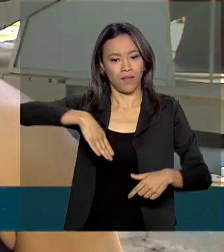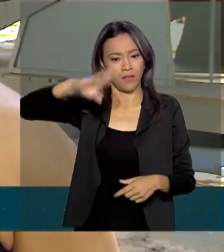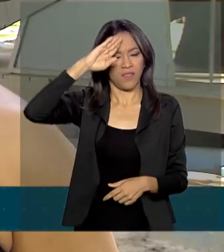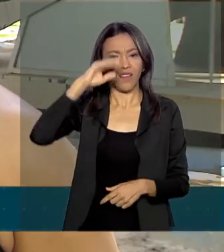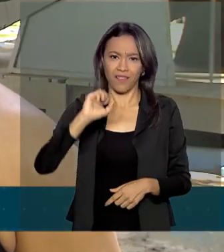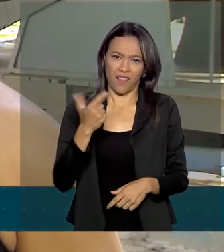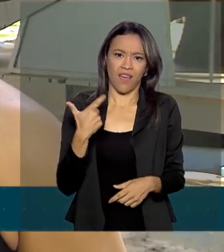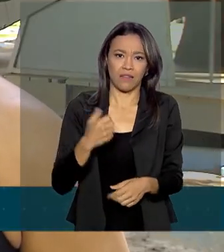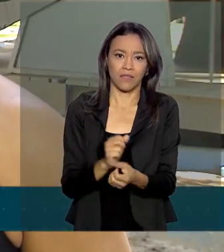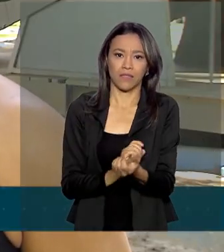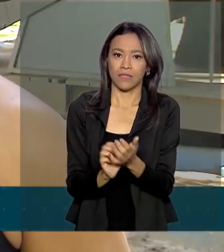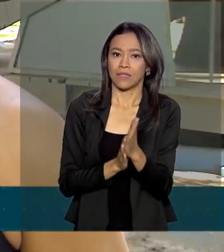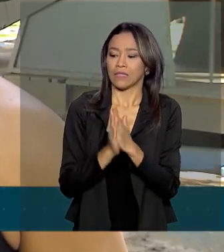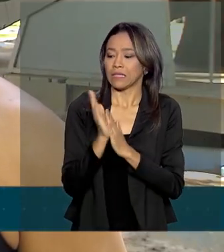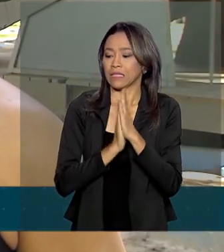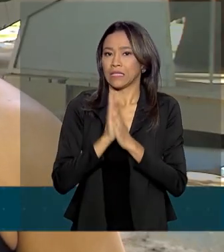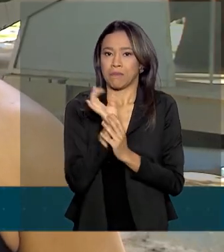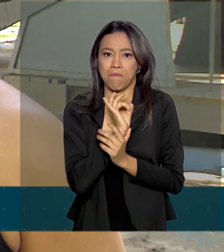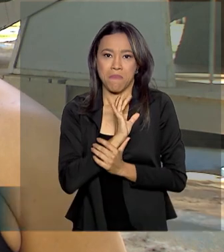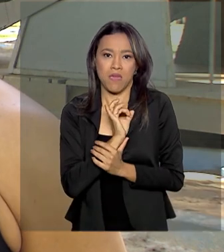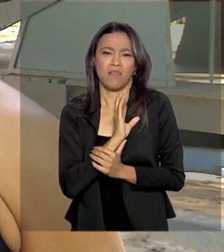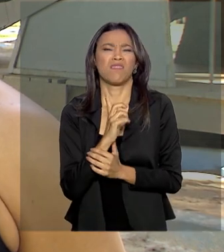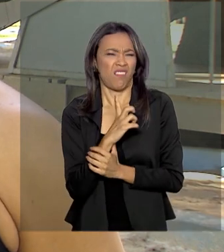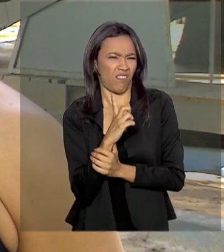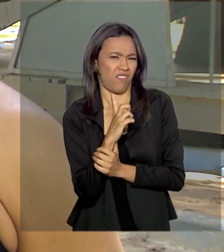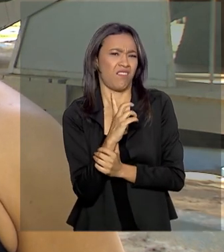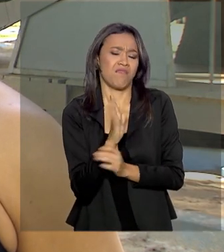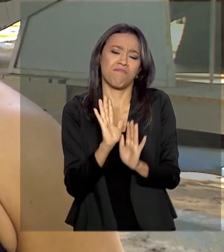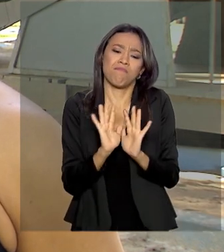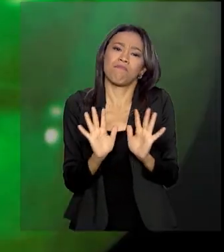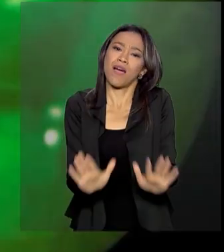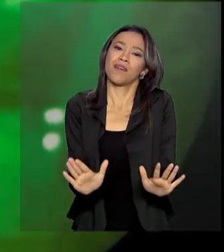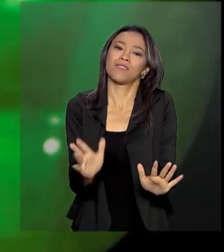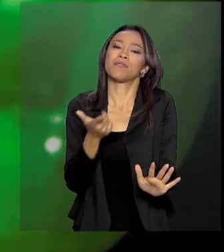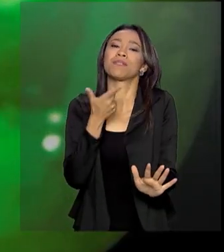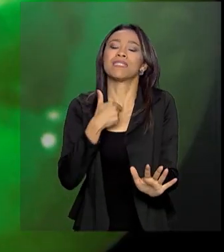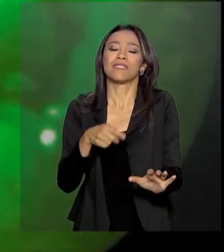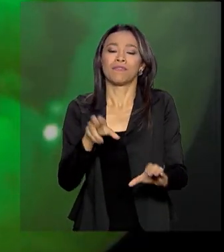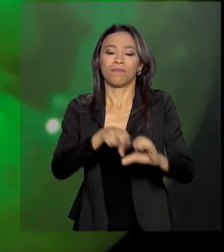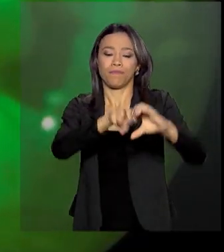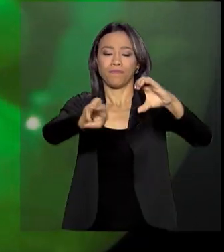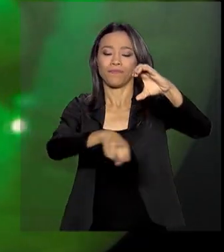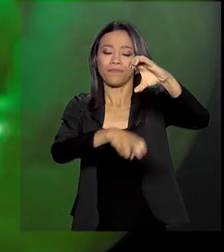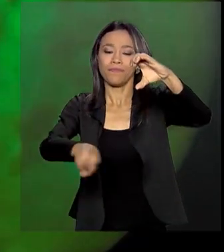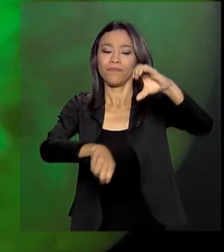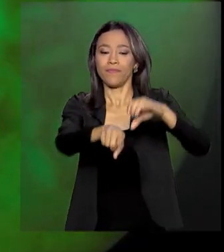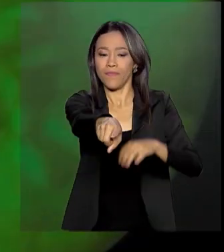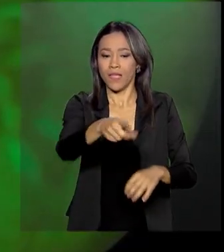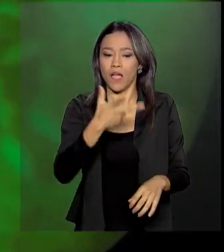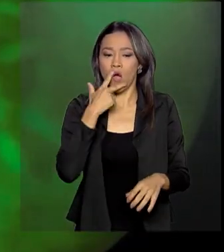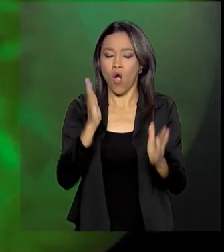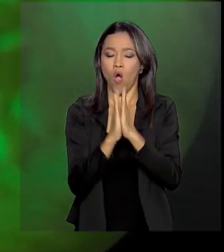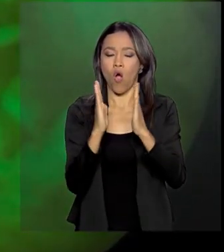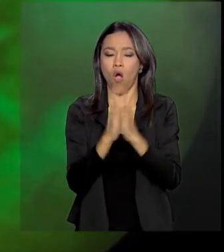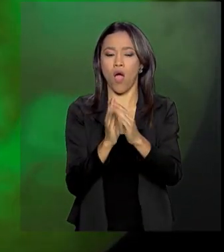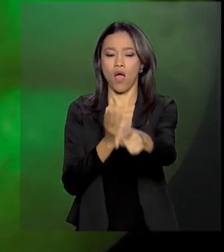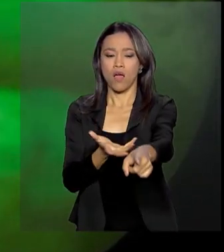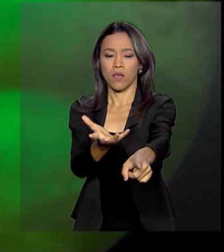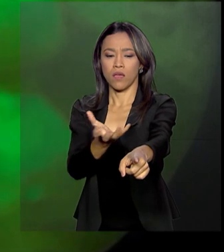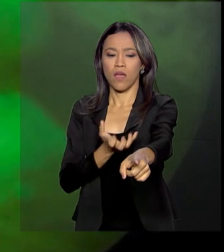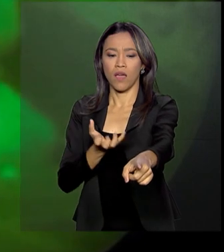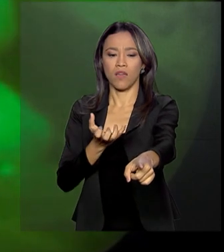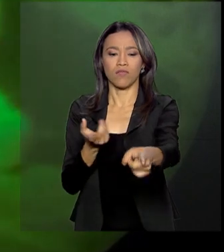ansiedade e de medo, mas a minha vontade sempre foi saltar do avião. A oração do paraquedista diz, quero a